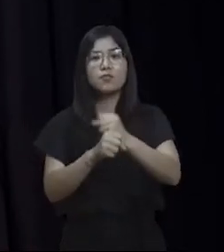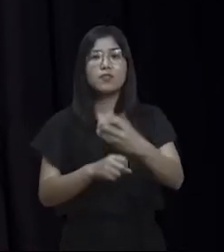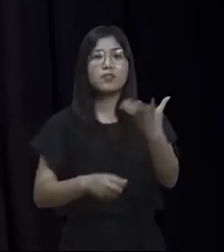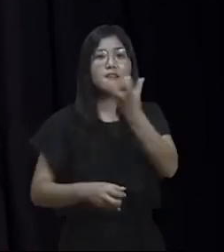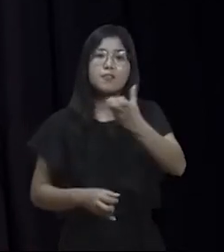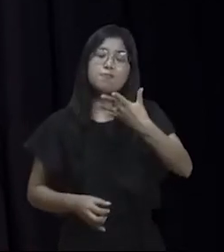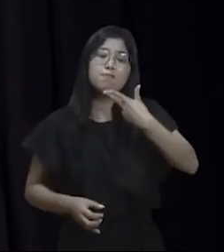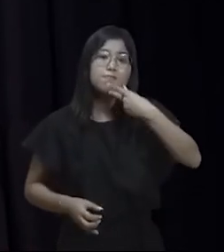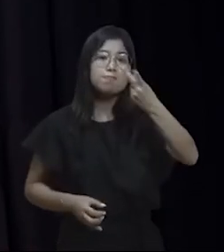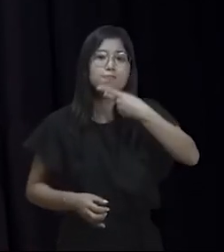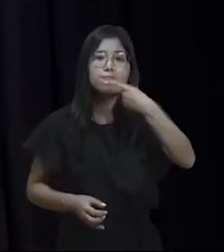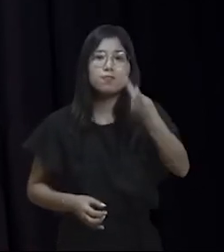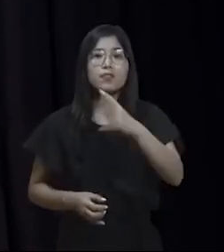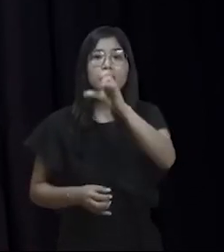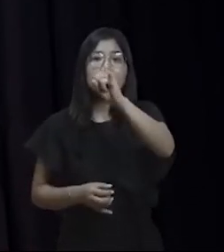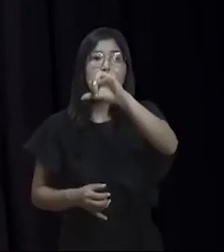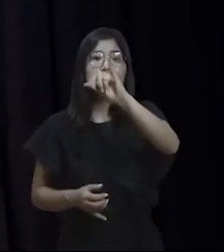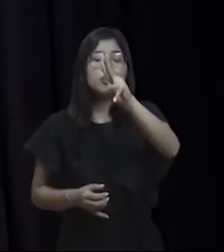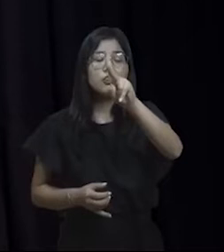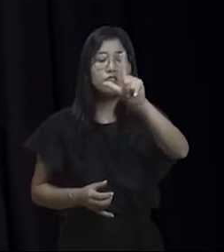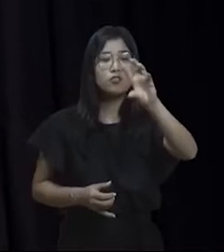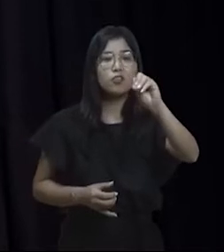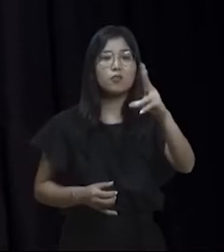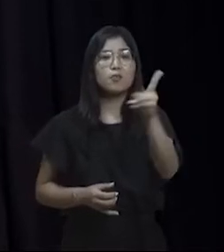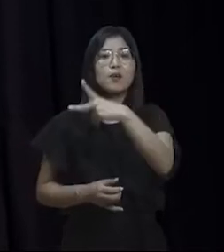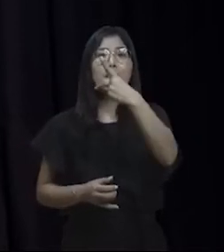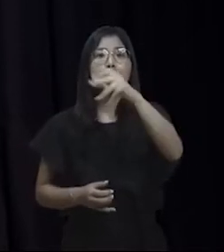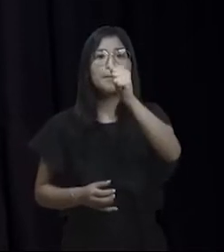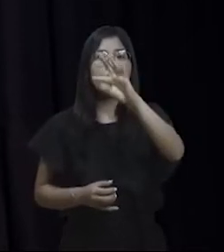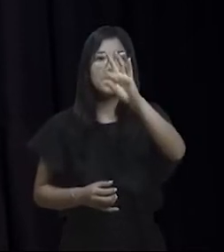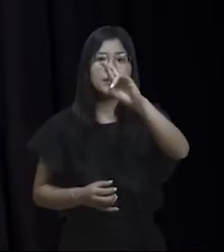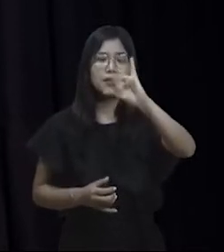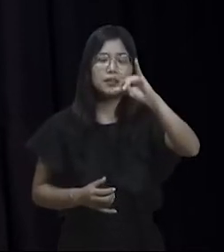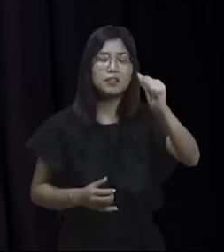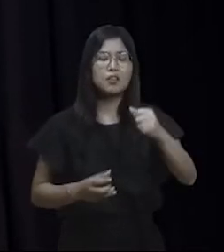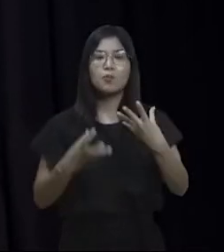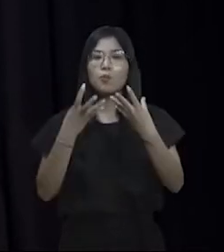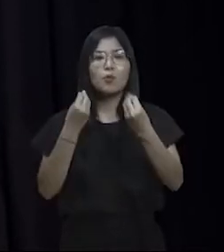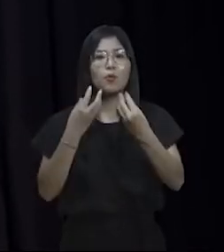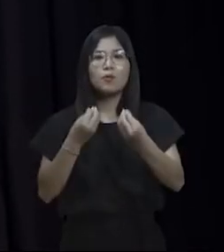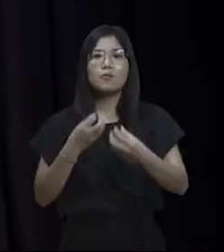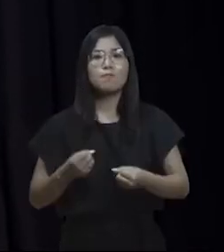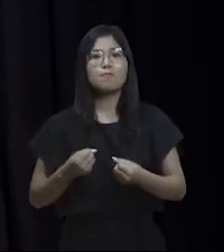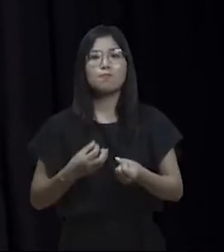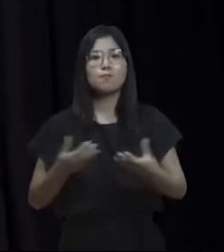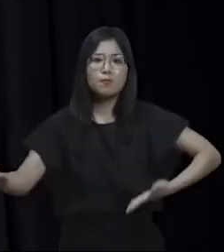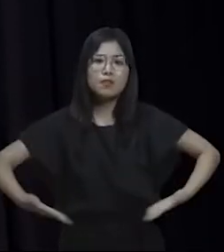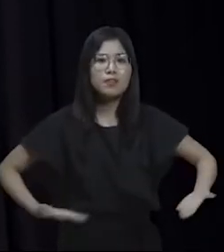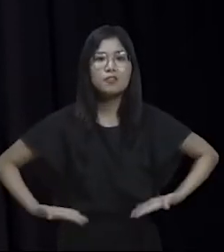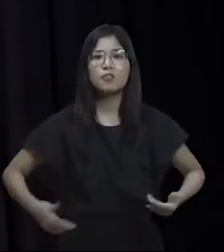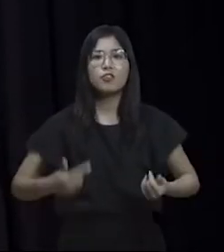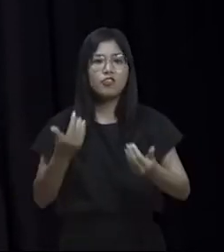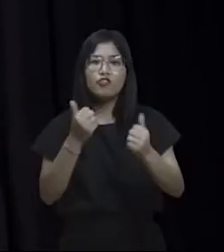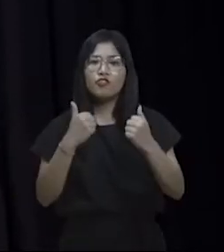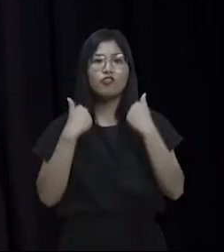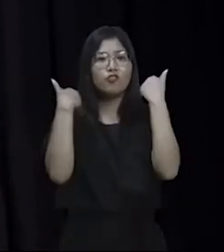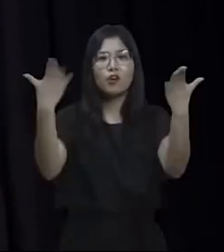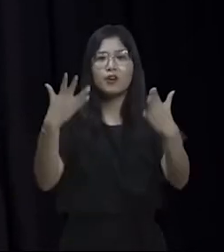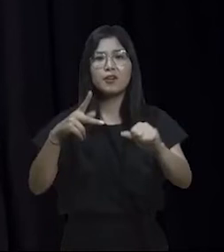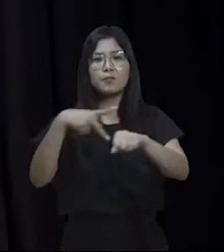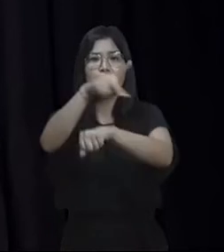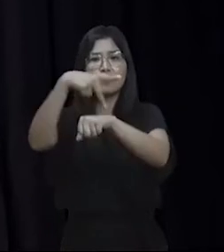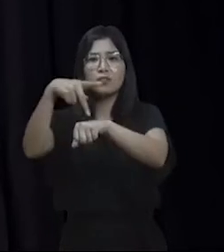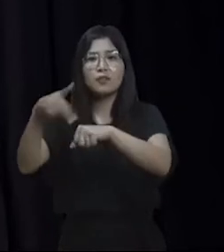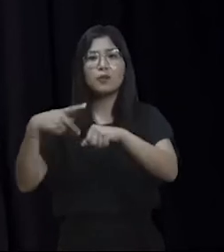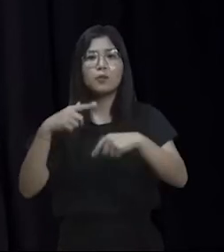dizer, Silvio, Patrícia, que vocês fazem um grande serviço ao país. Não há nada fora da política, não há democracia